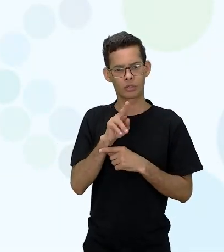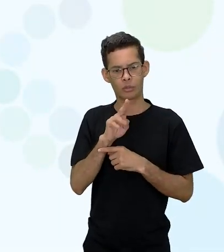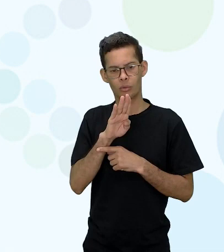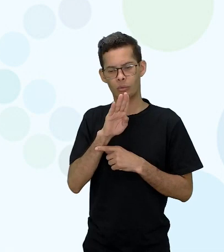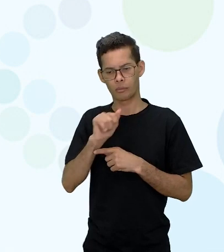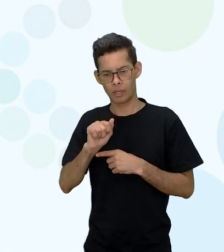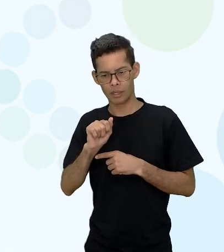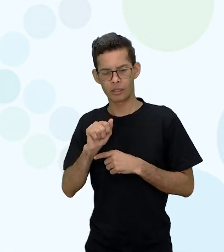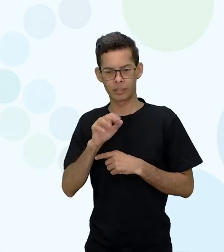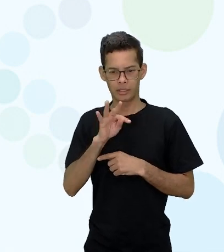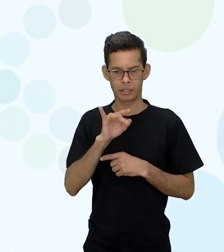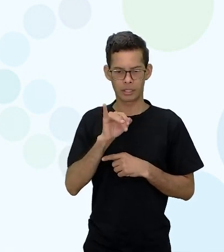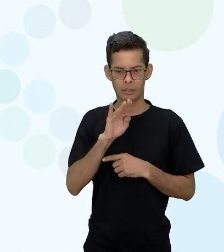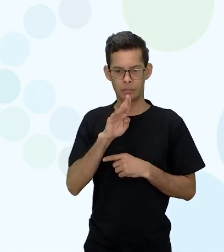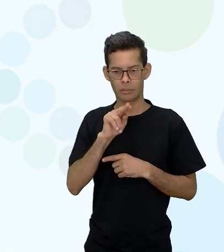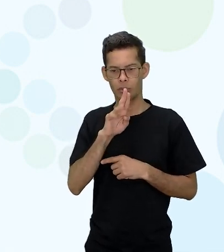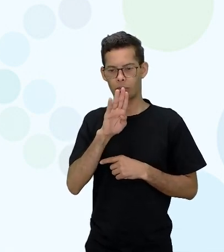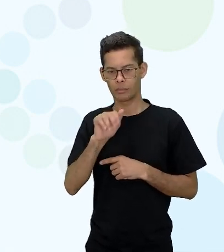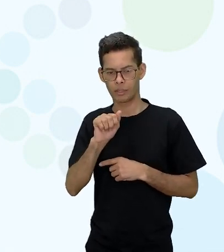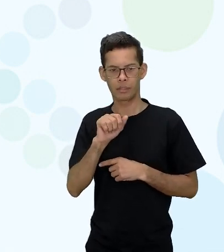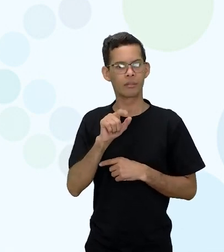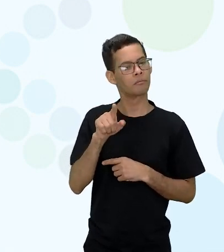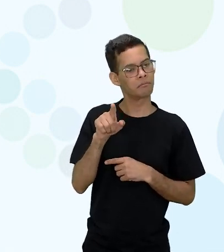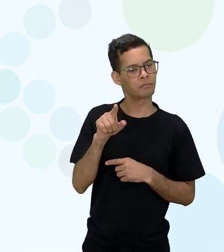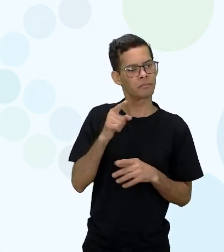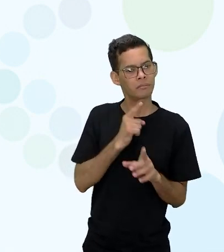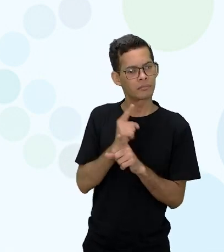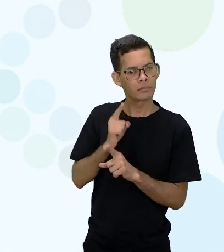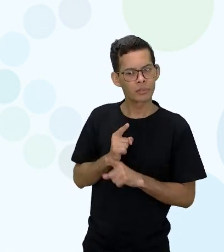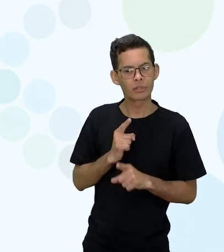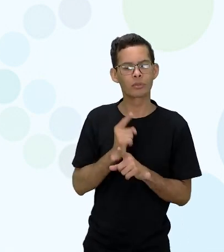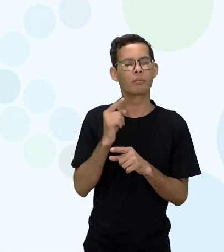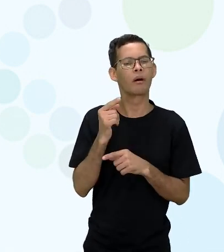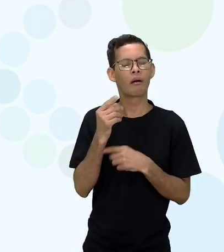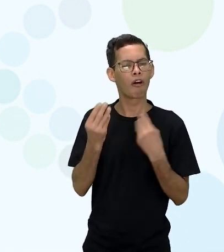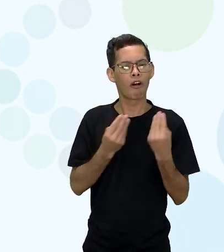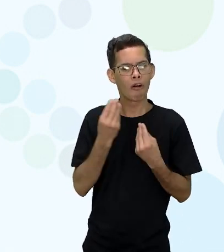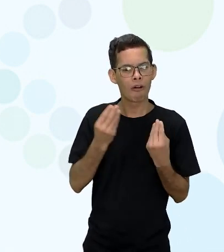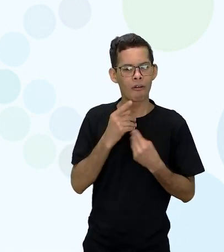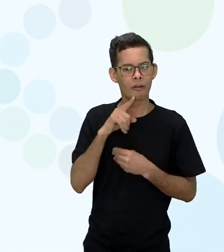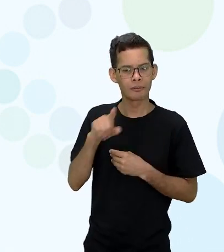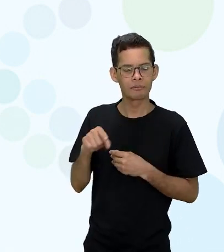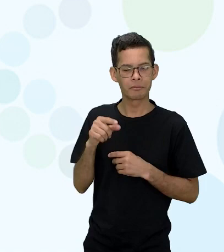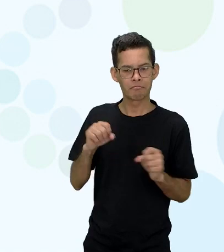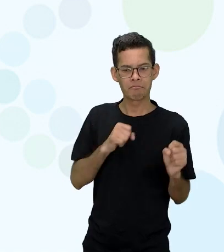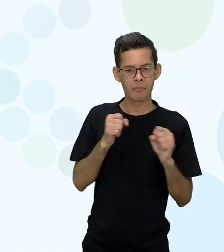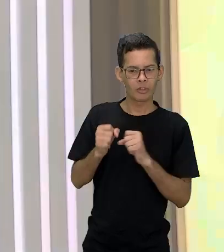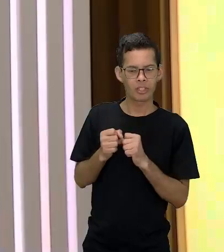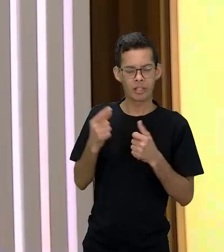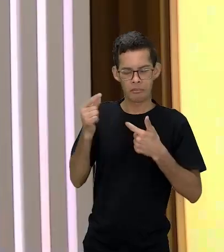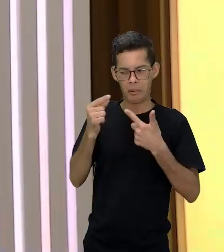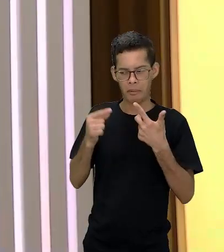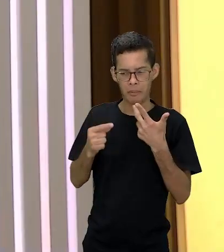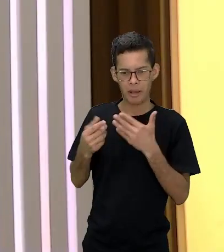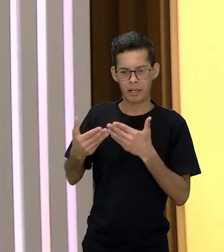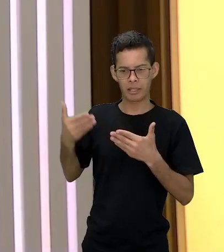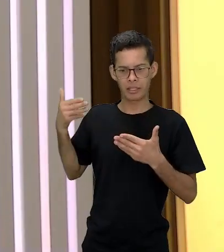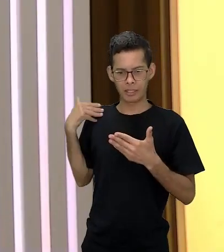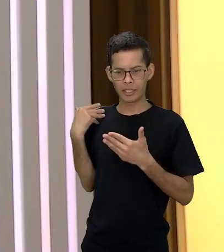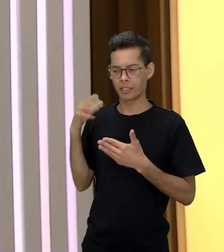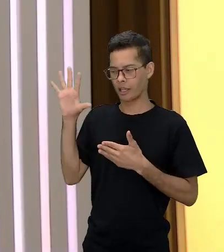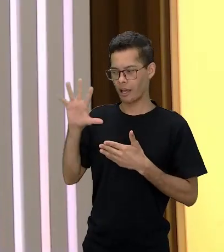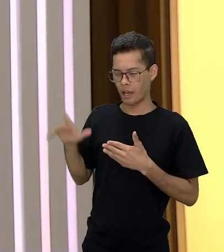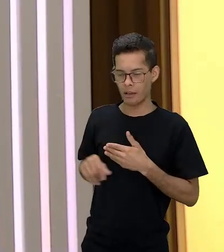de sua africanidade, de seus poderes, de todas as práticas e saberes que ela aprendeu lá com os povos